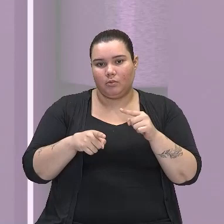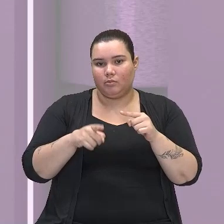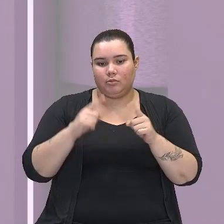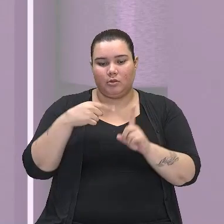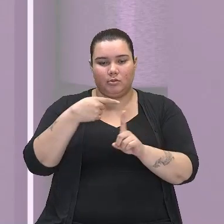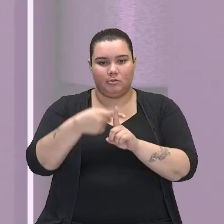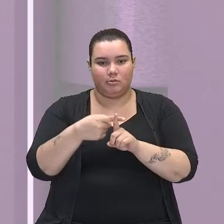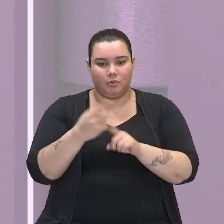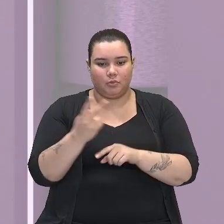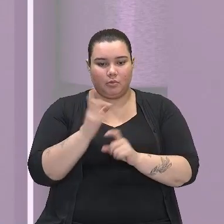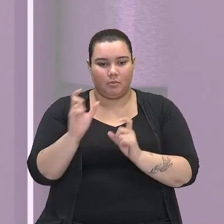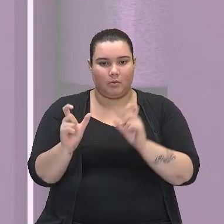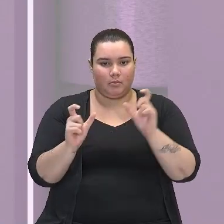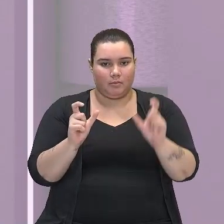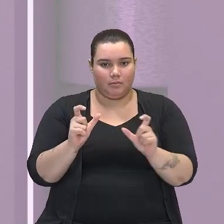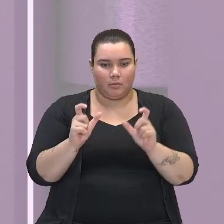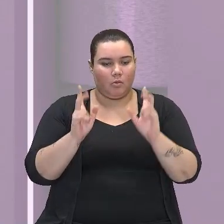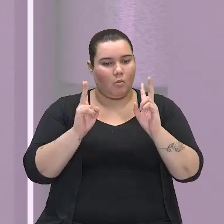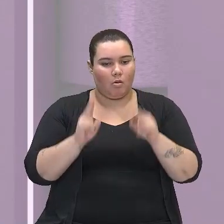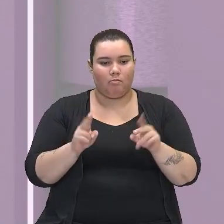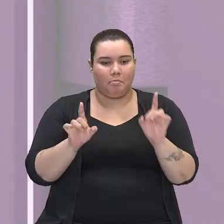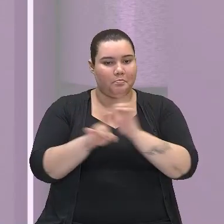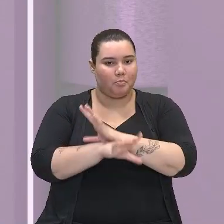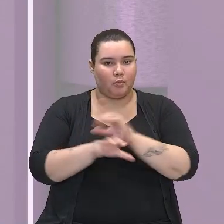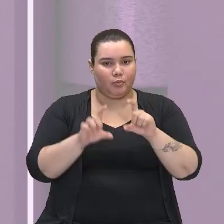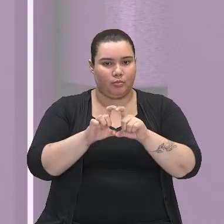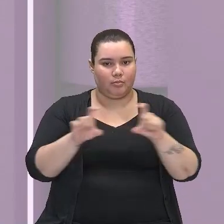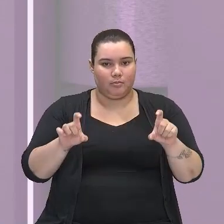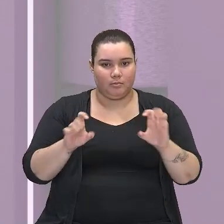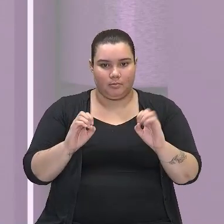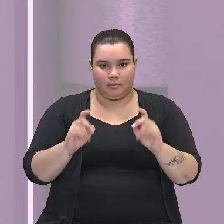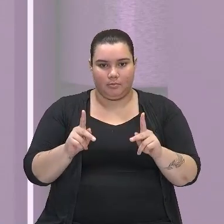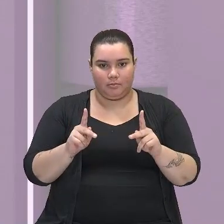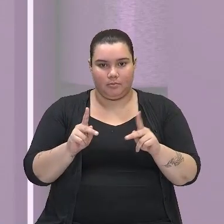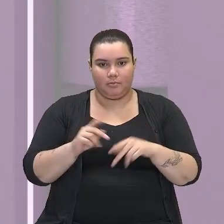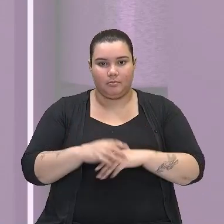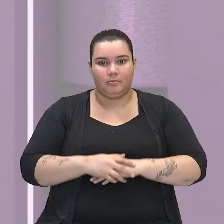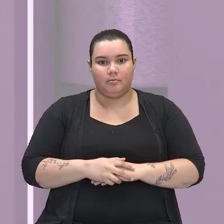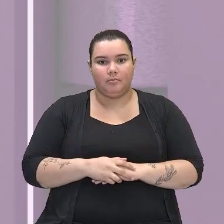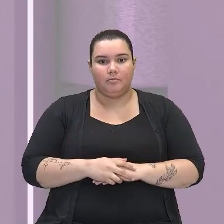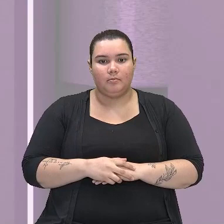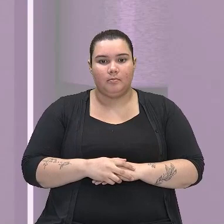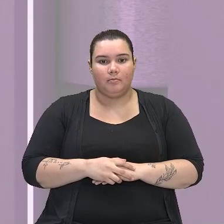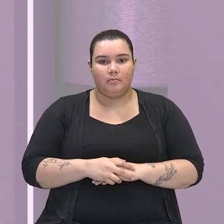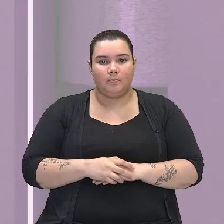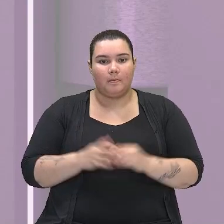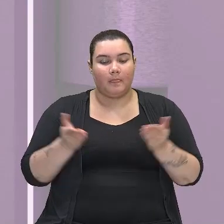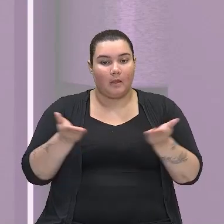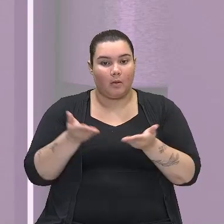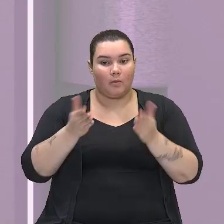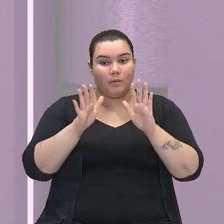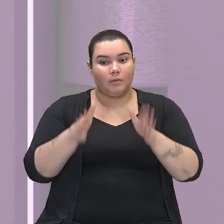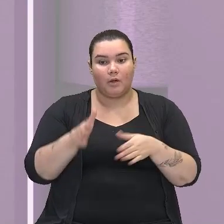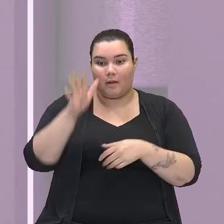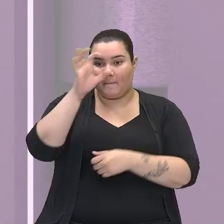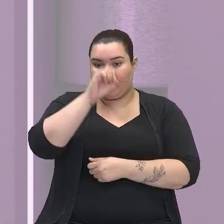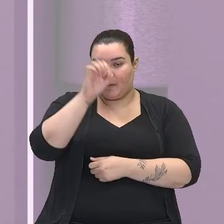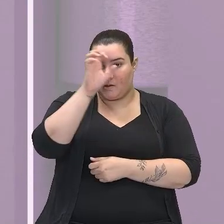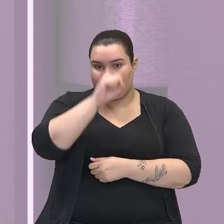adição deixando exatamente do mesmo jeito que parou aí a conta. Tudo certo? Então, agora a gente já aprendeu